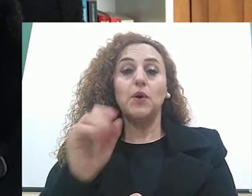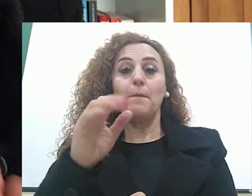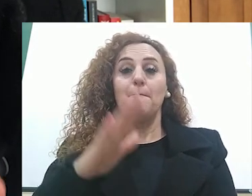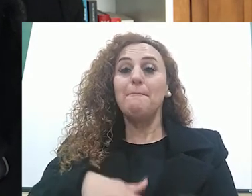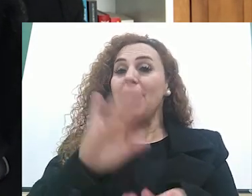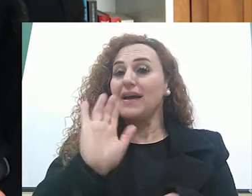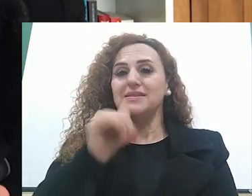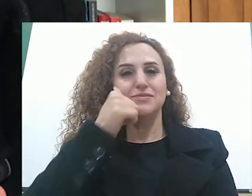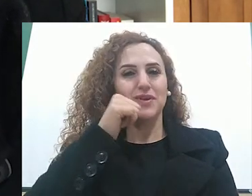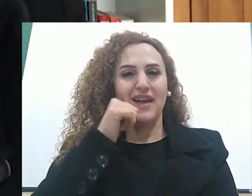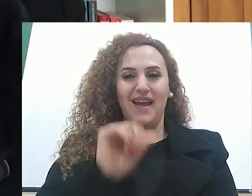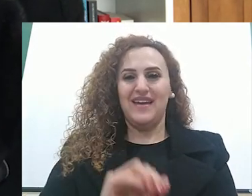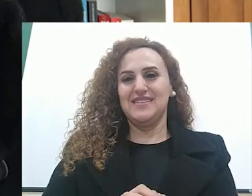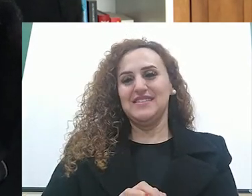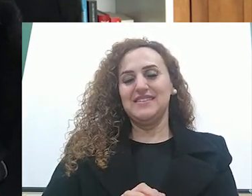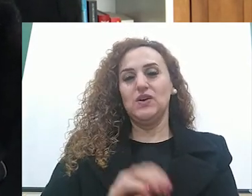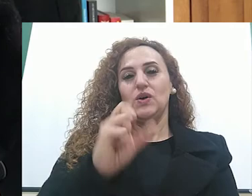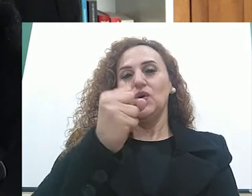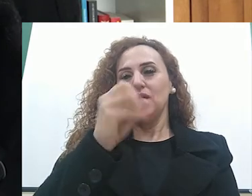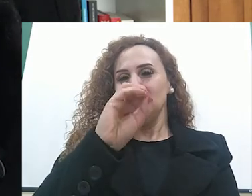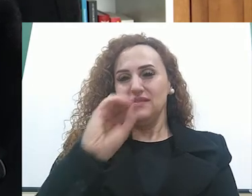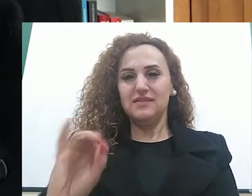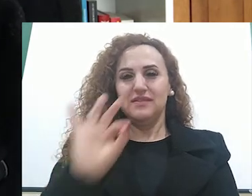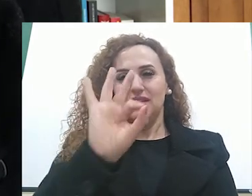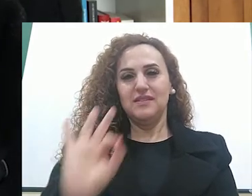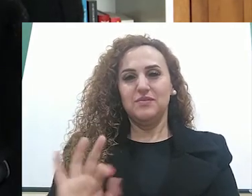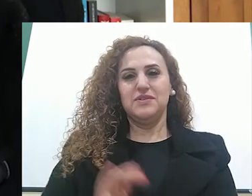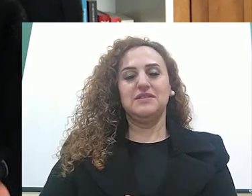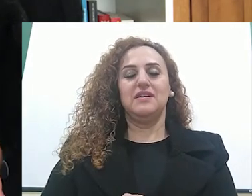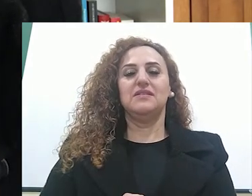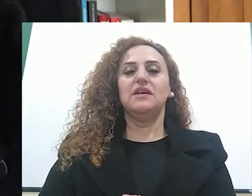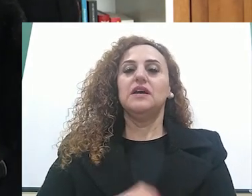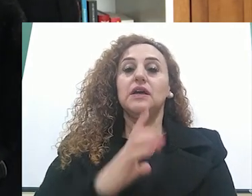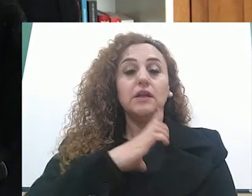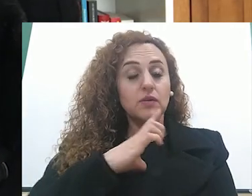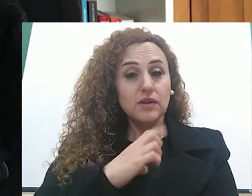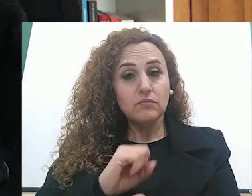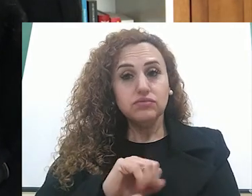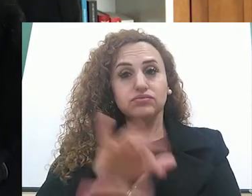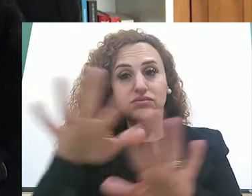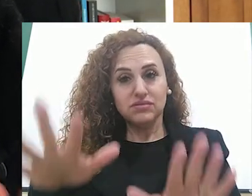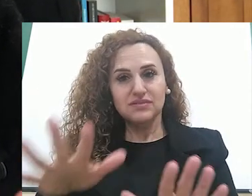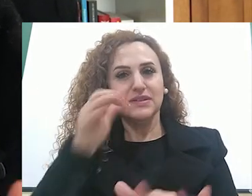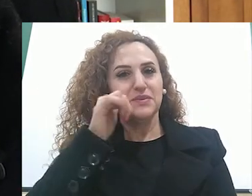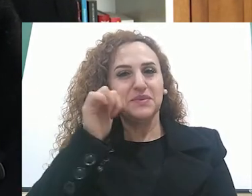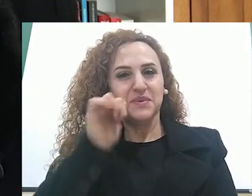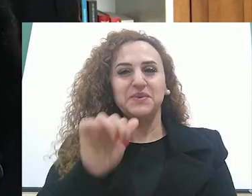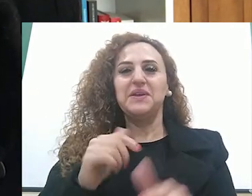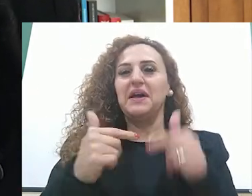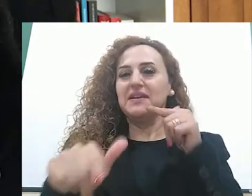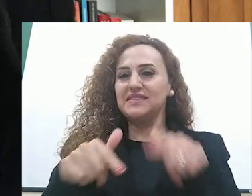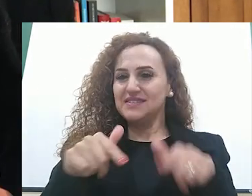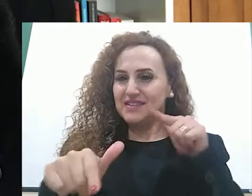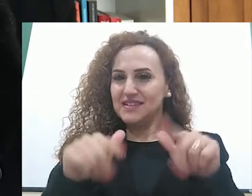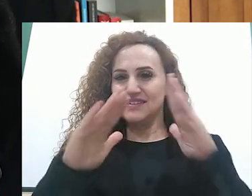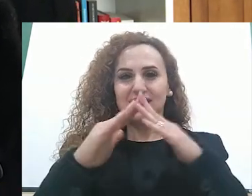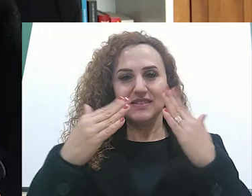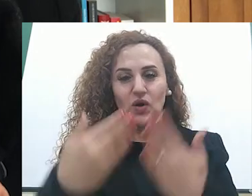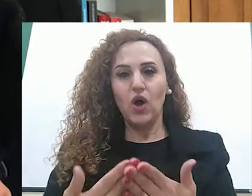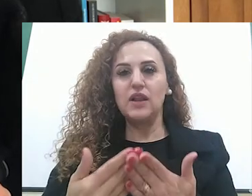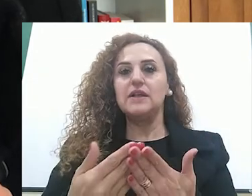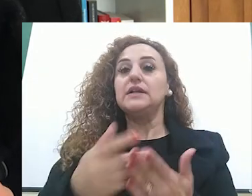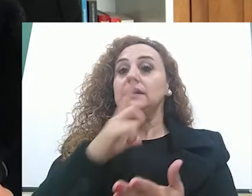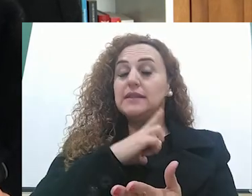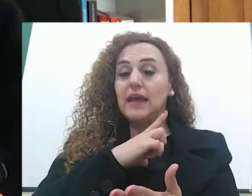discrepâncias, né? Em relação à distribuição das mulheres nas escolas. Então, a gente tem